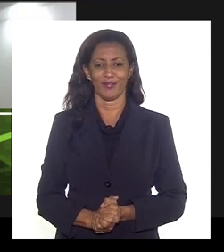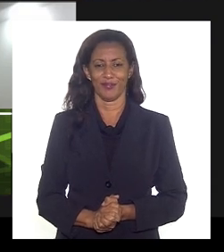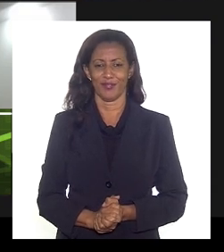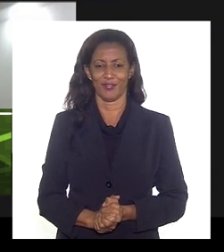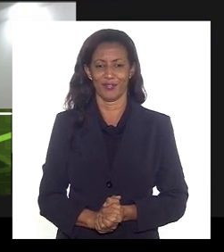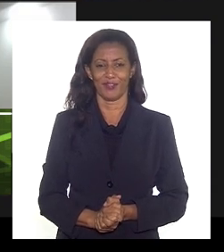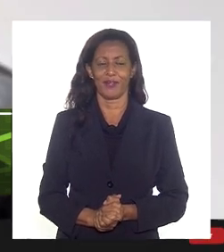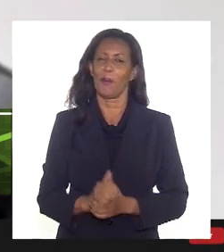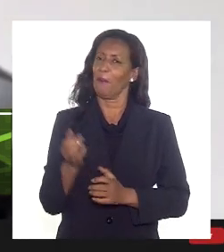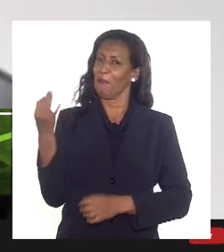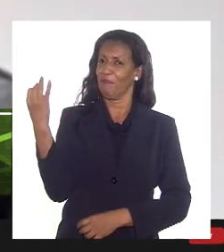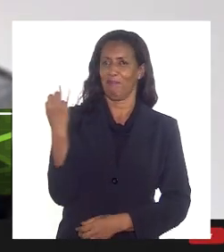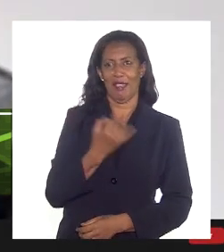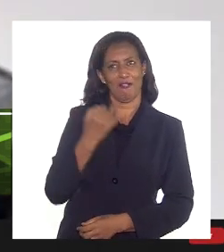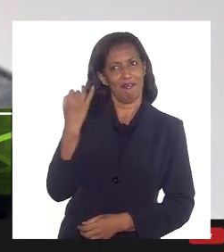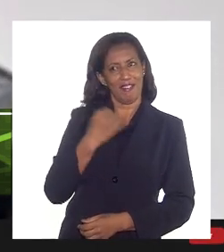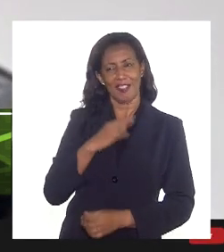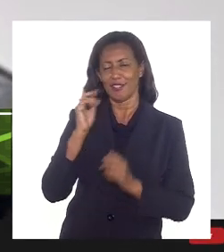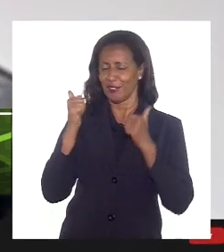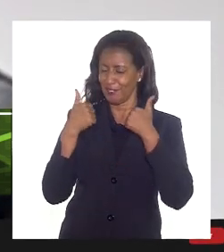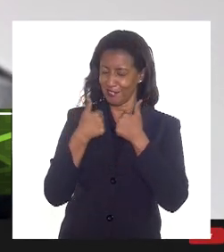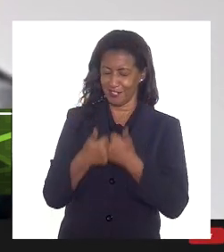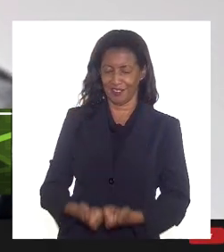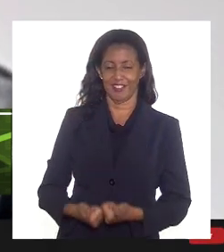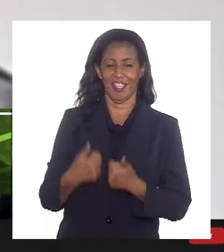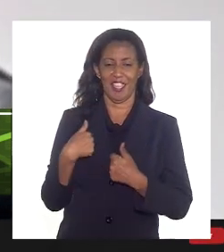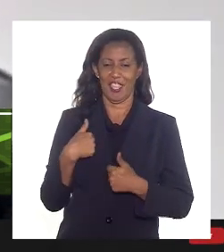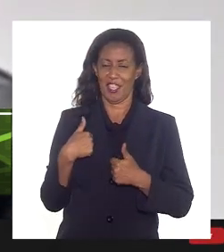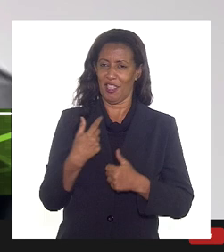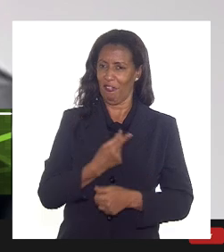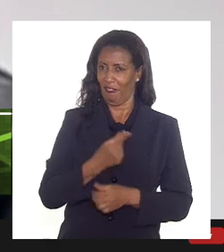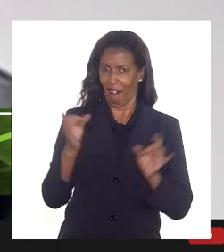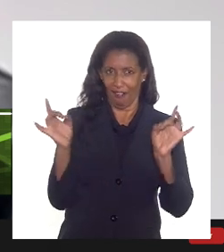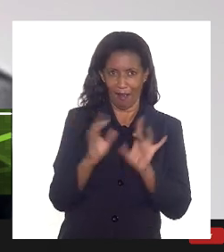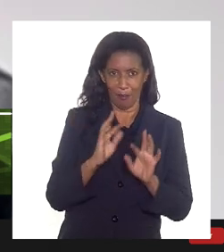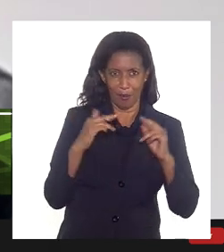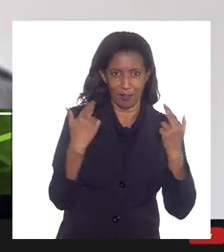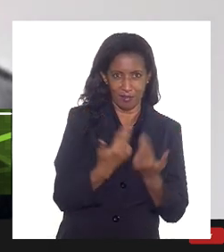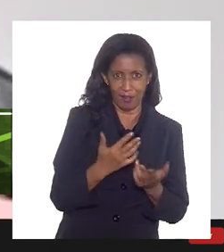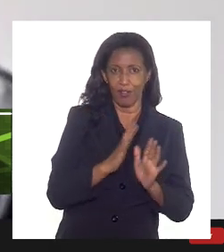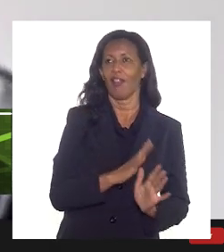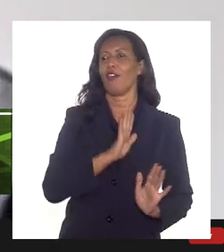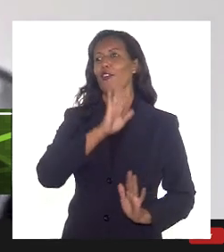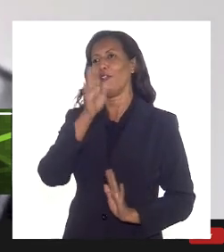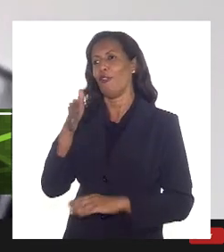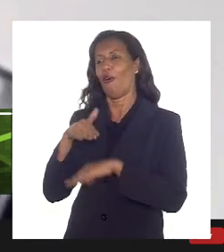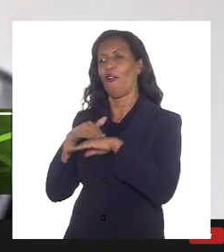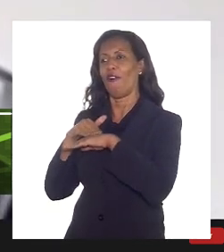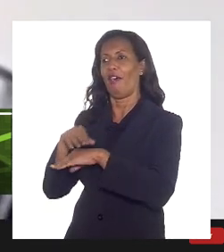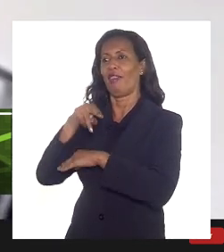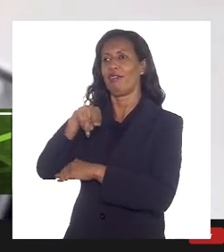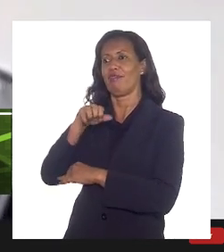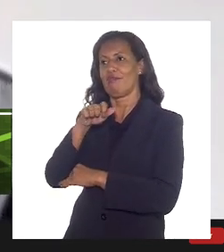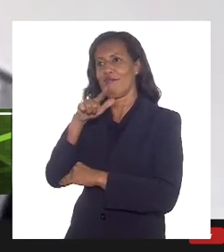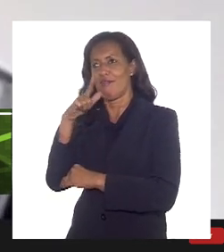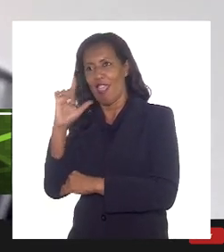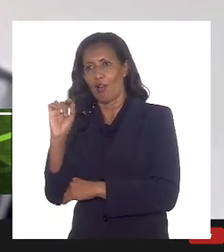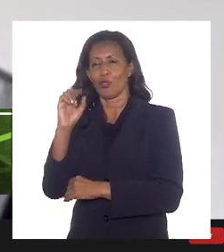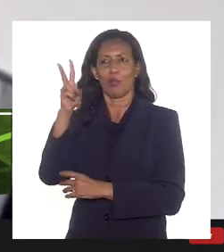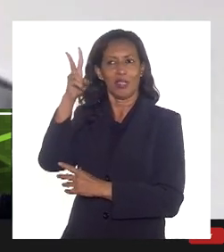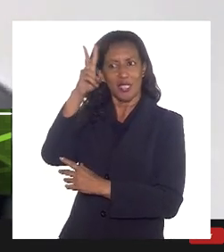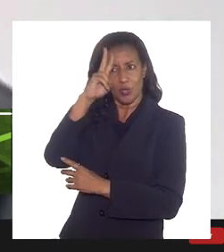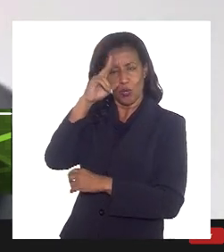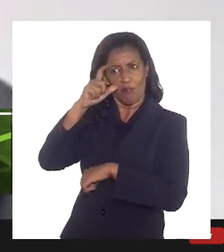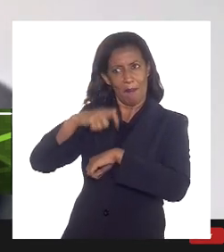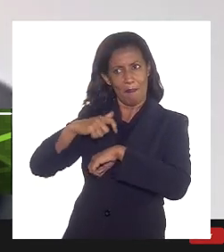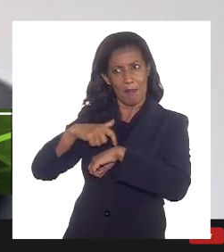Carlos, Paulo, perfeitamente. vou aqui, saindo daqui, já vou falar com o Nelson para a gente tentar conciliar e fazer isso na segunda-feira, no âmbito